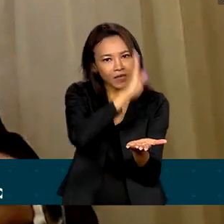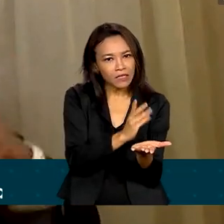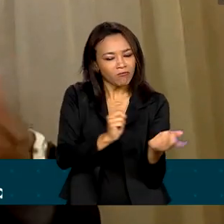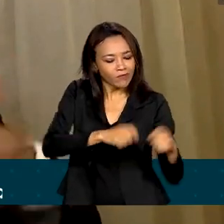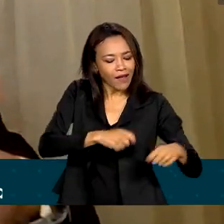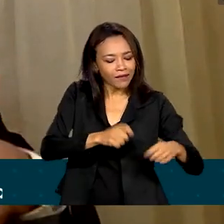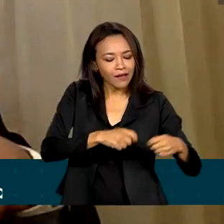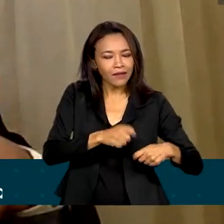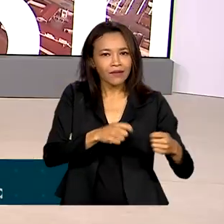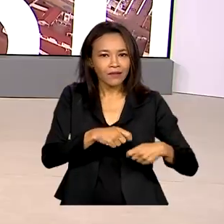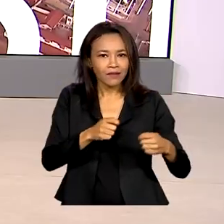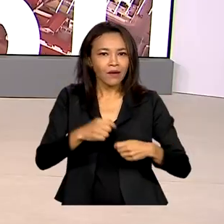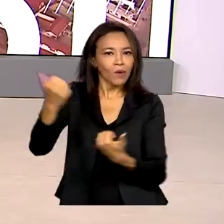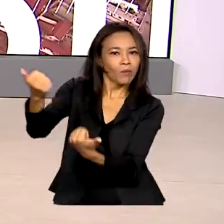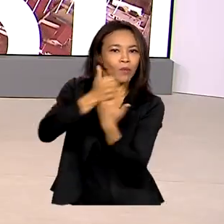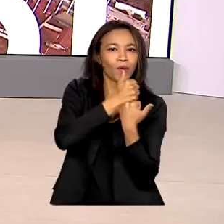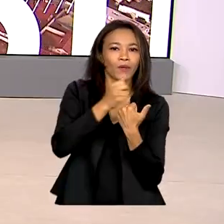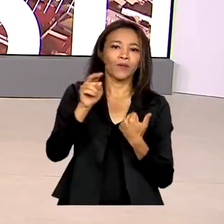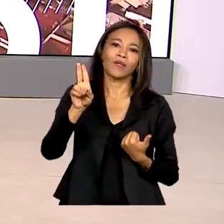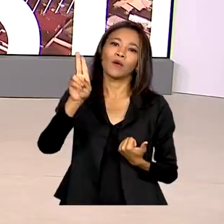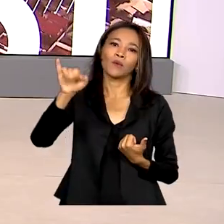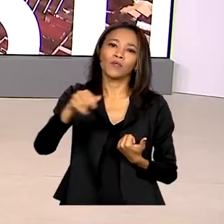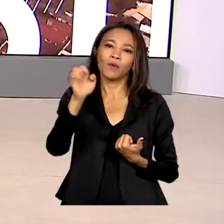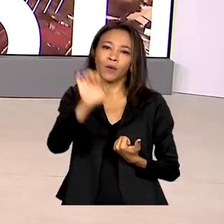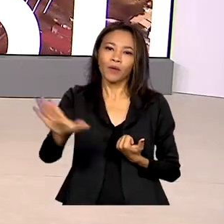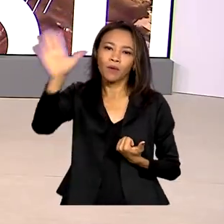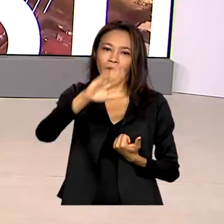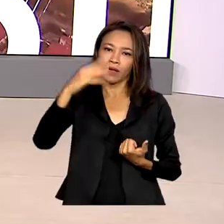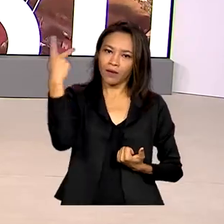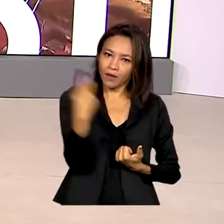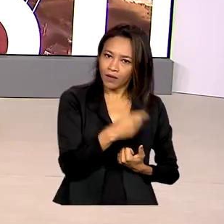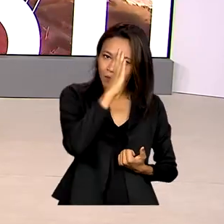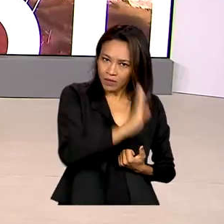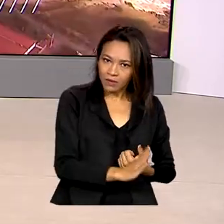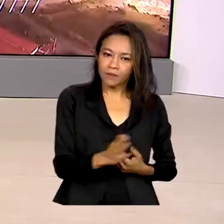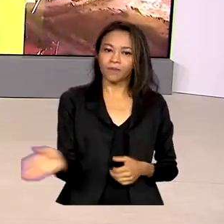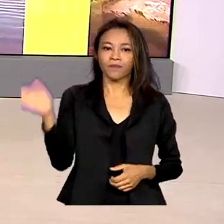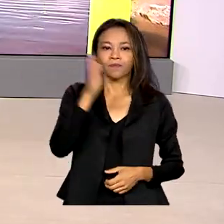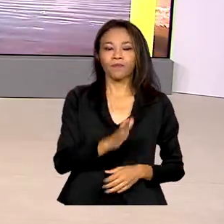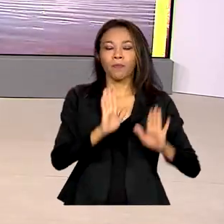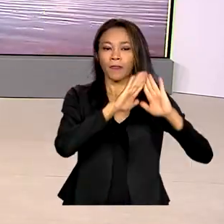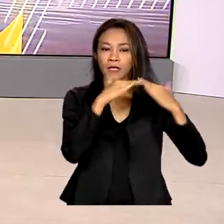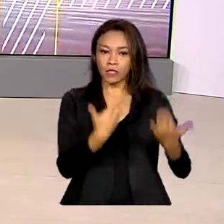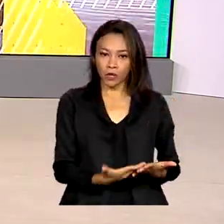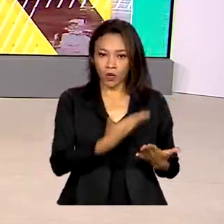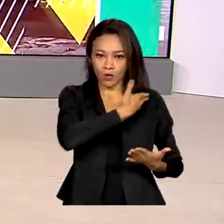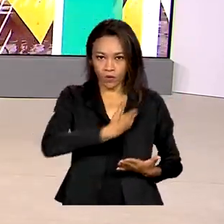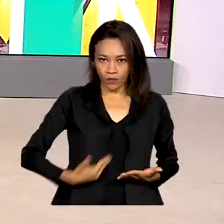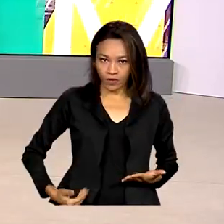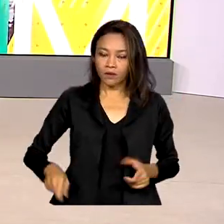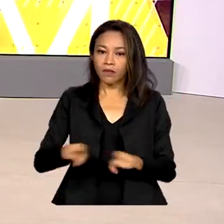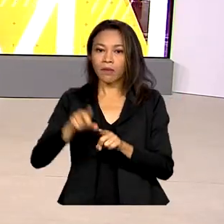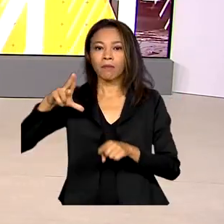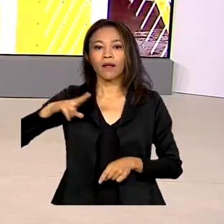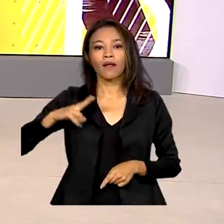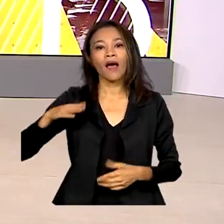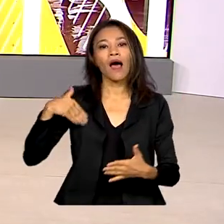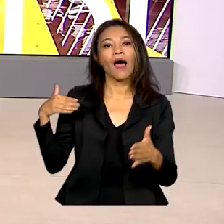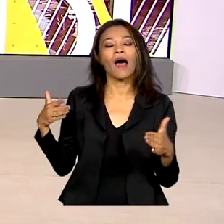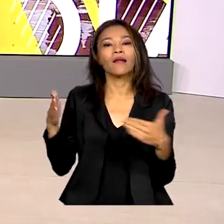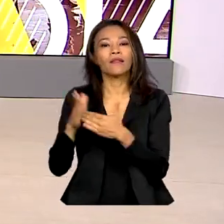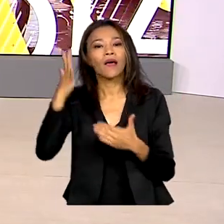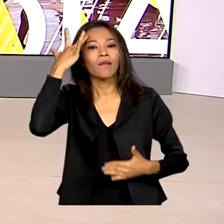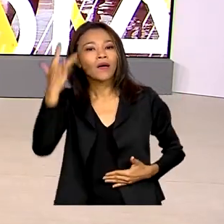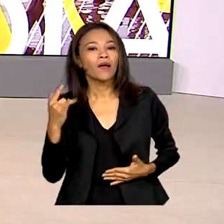União Europeia aqui no Brasil. Escolas públicas e privadas têm até amanhã para inscrever alunos na Olimpíada